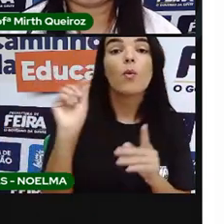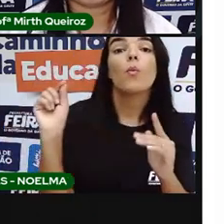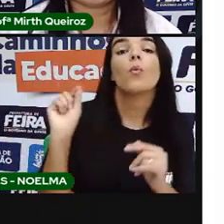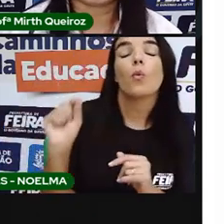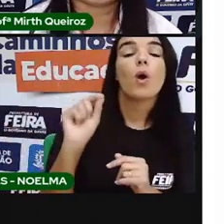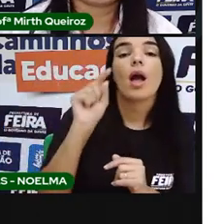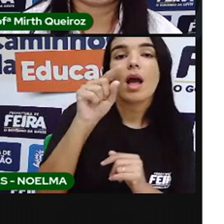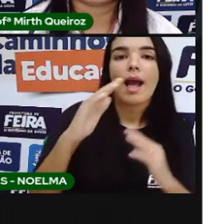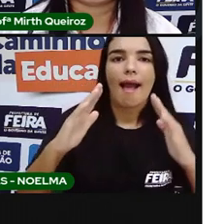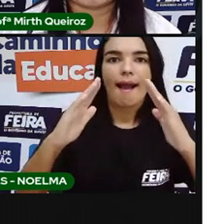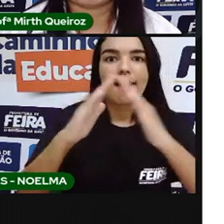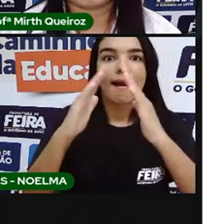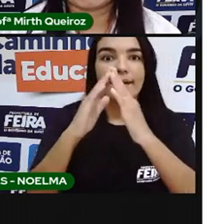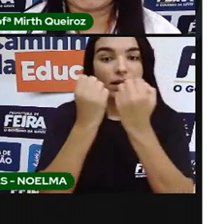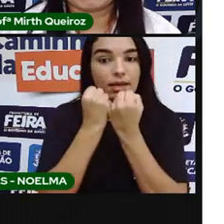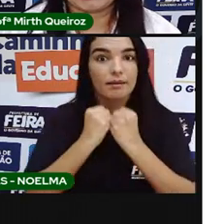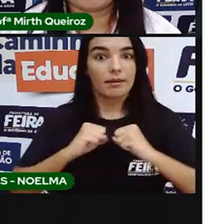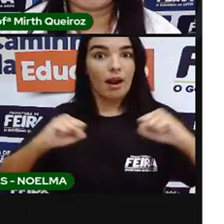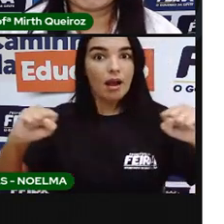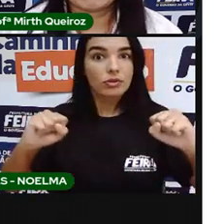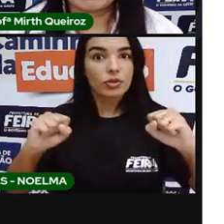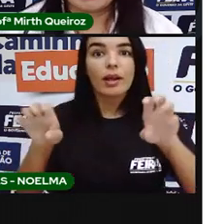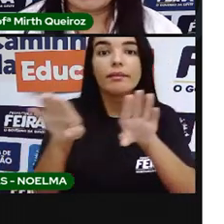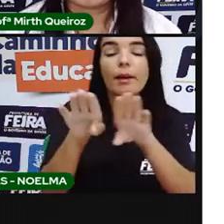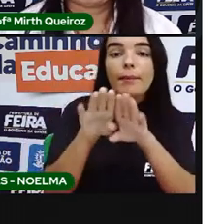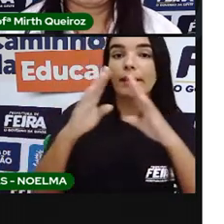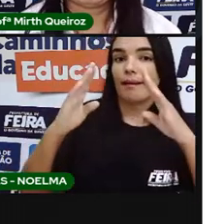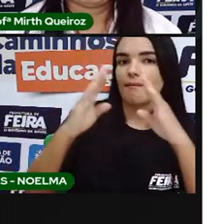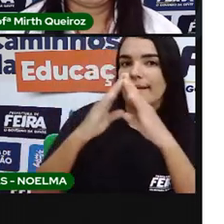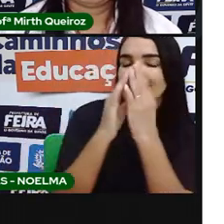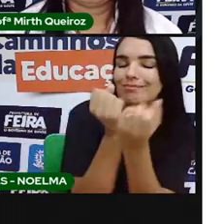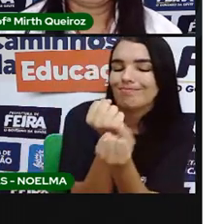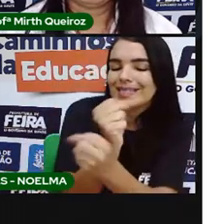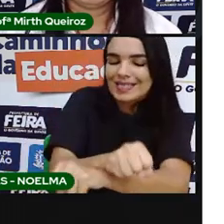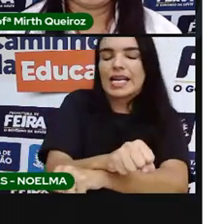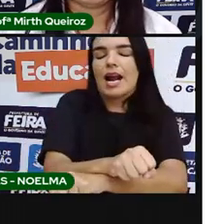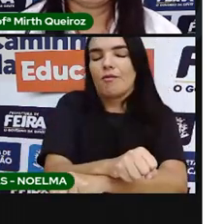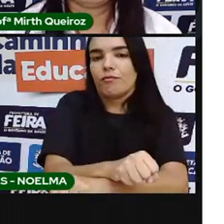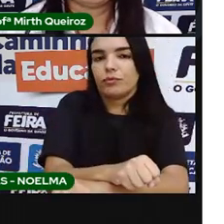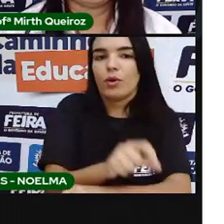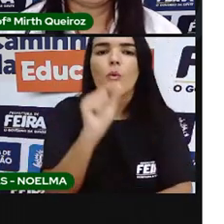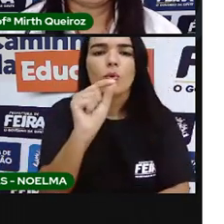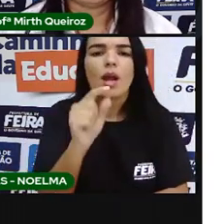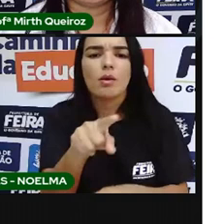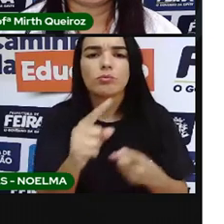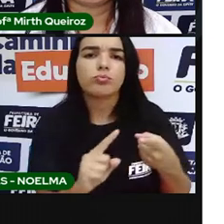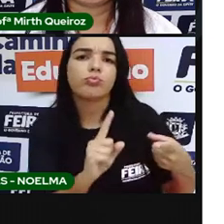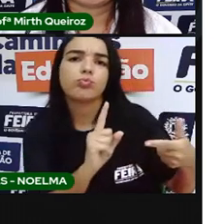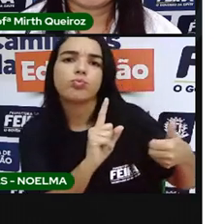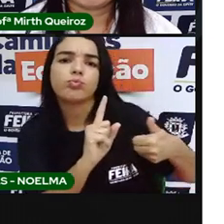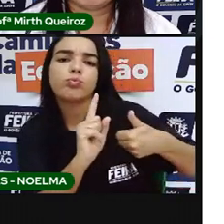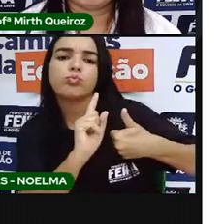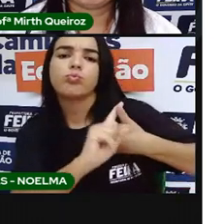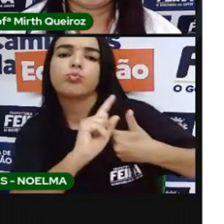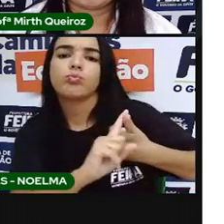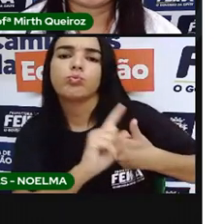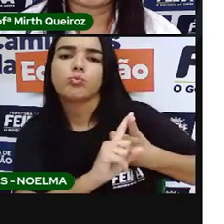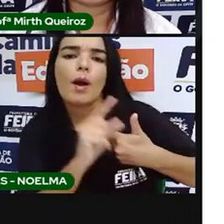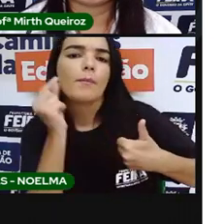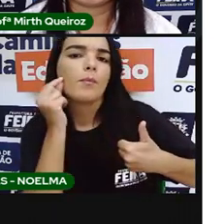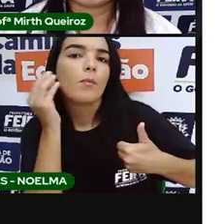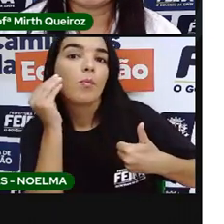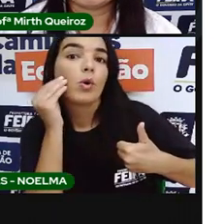Siljala, como é que era organizado isso aí, né? Aqui, no número 1, é